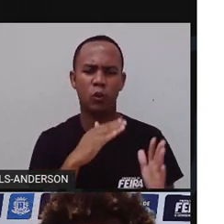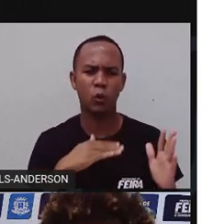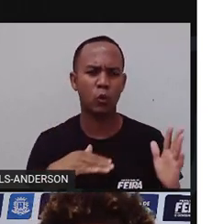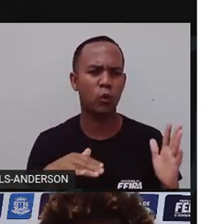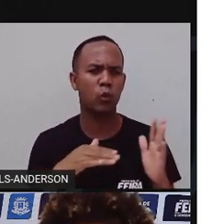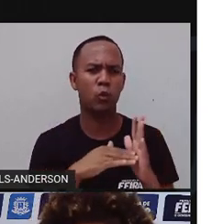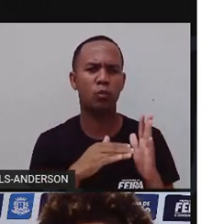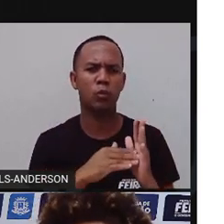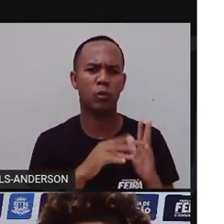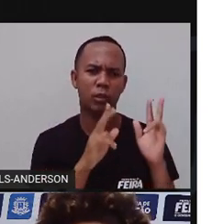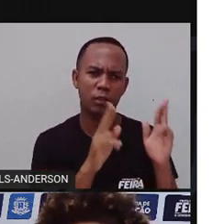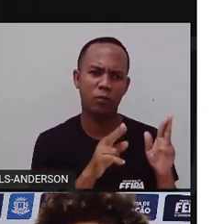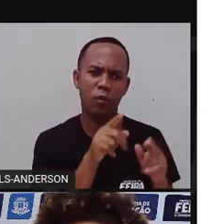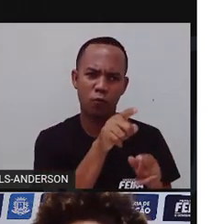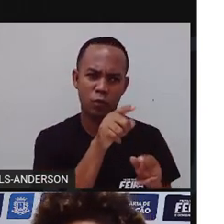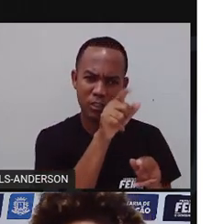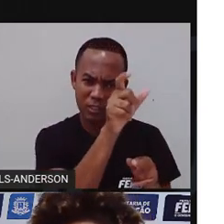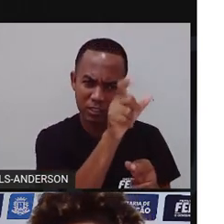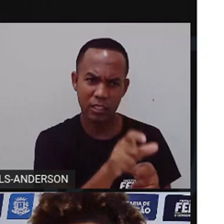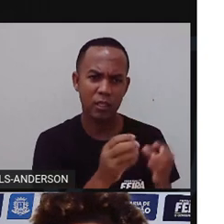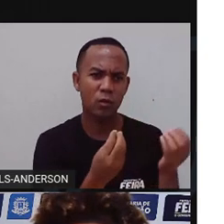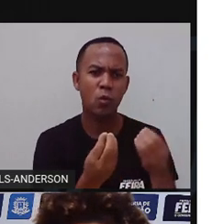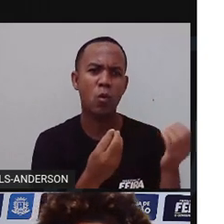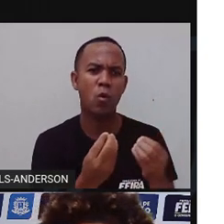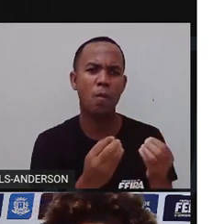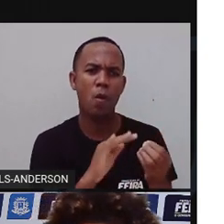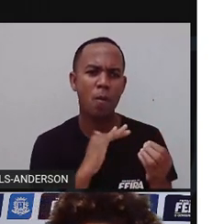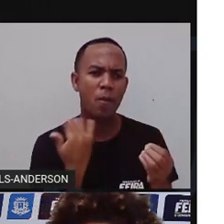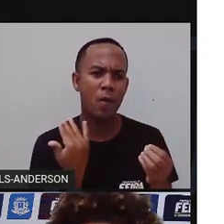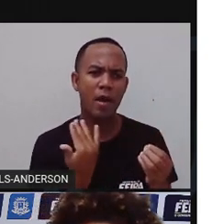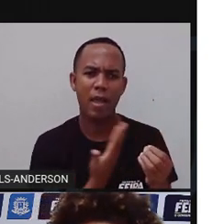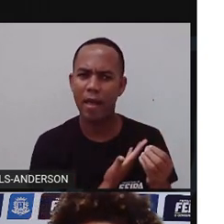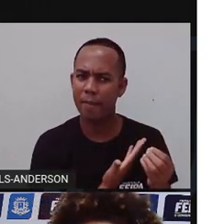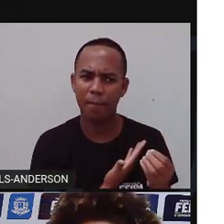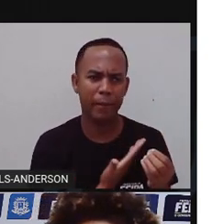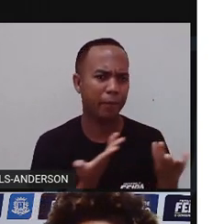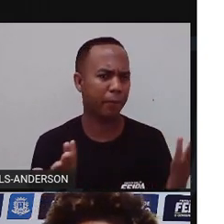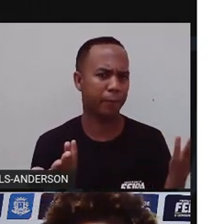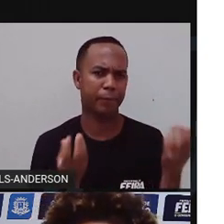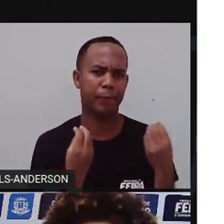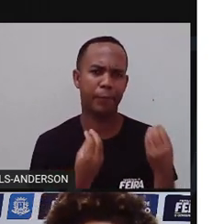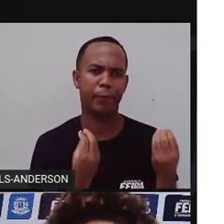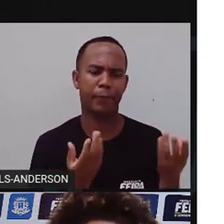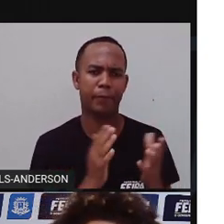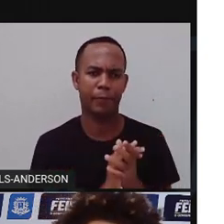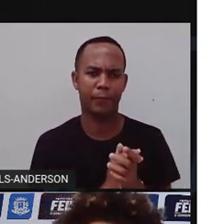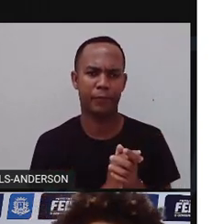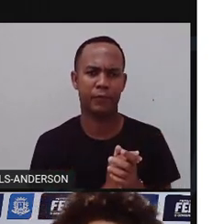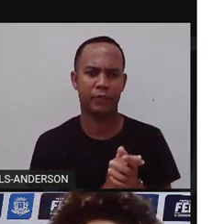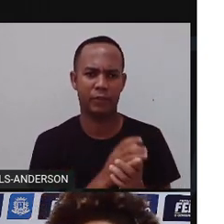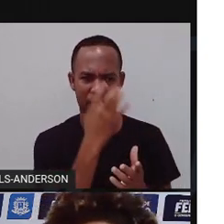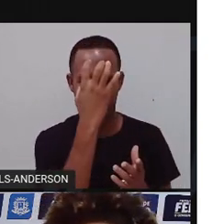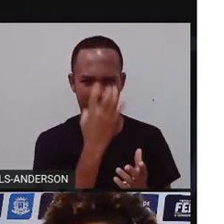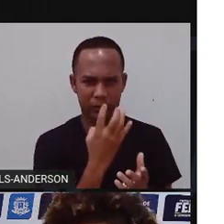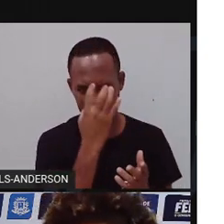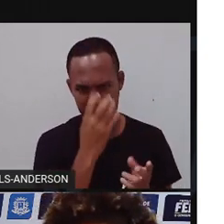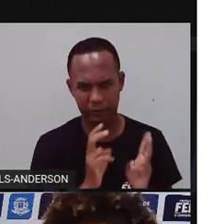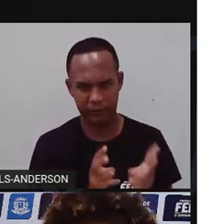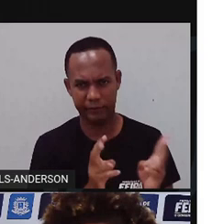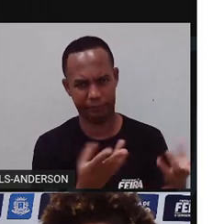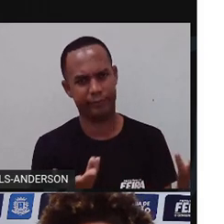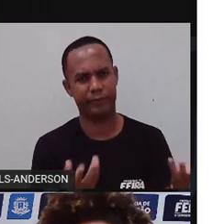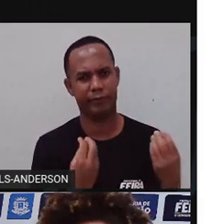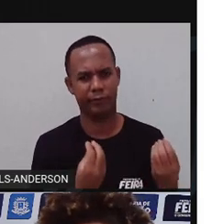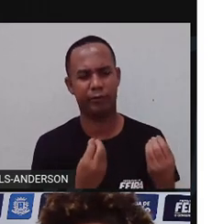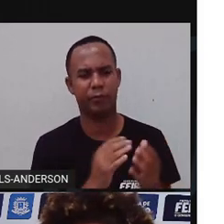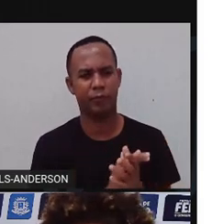você faz. Vamos morrer sem amigos, porque ninguém gosta de gente com mau humor e que fica destruindo a natureza.